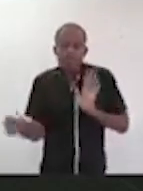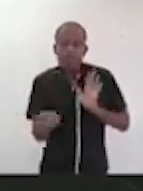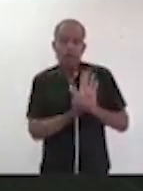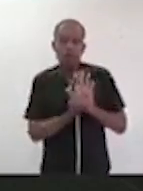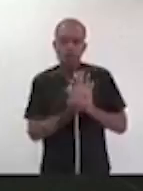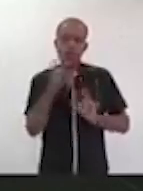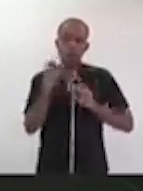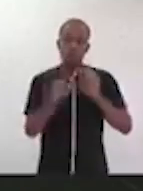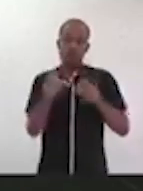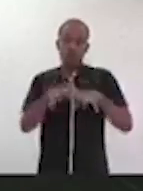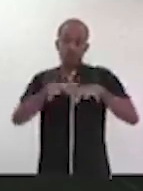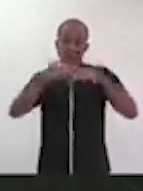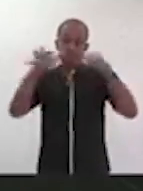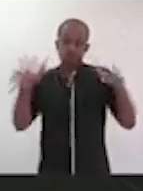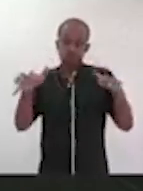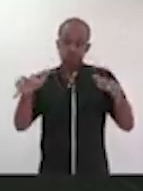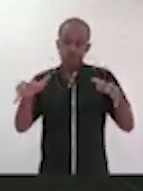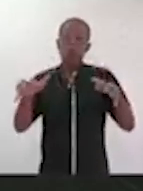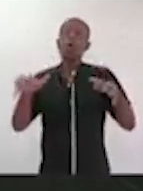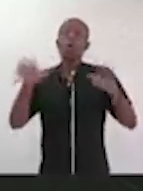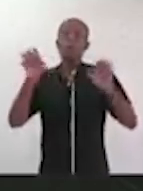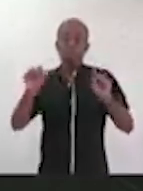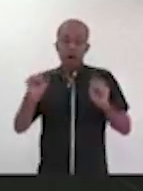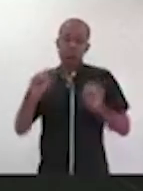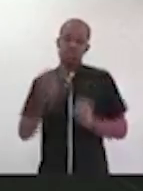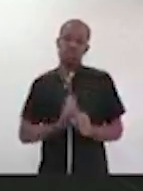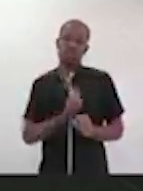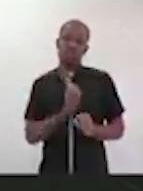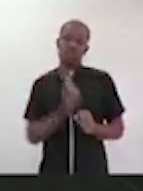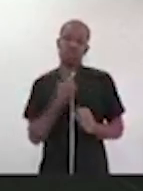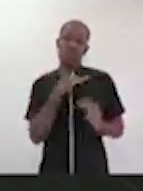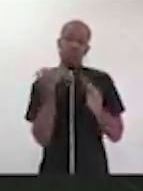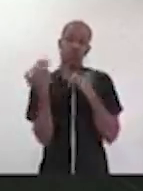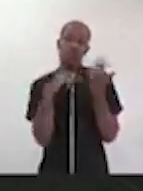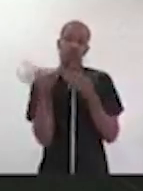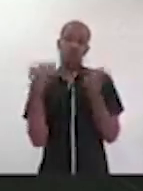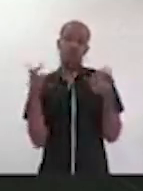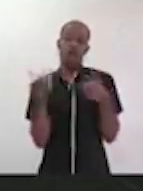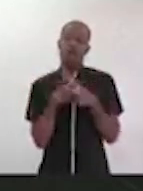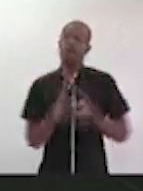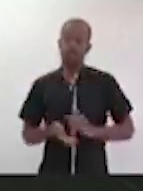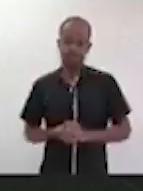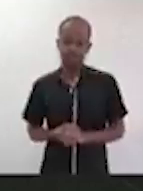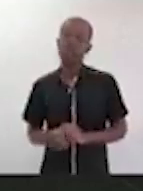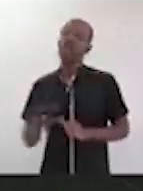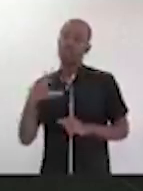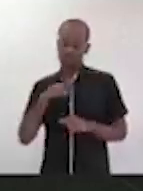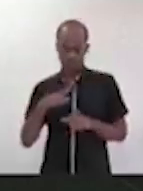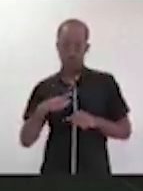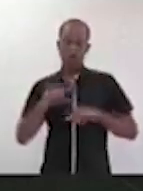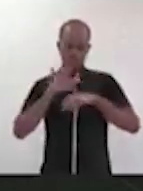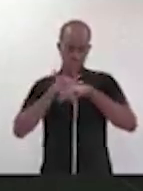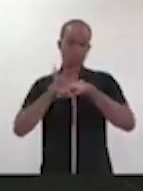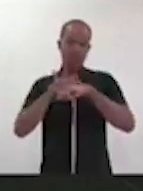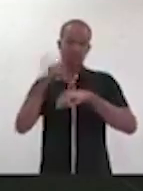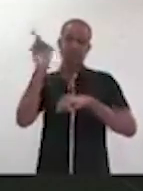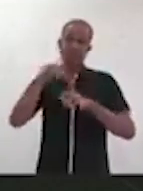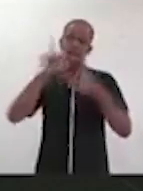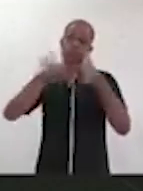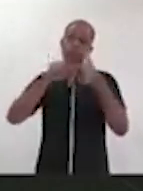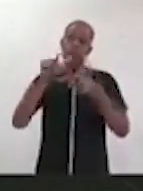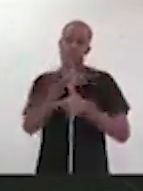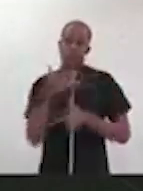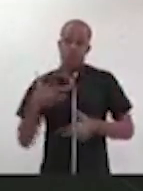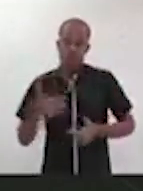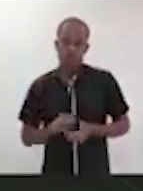polarização no final do dia pode custar vidas. Porque, sim, a gente tem uma pandemia que é uma crise sanitária que expõe e